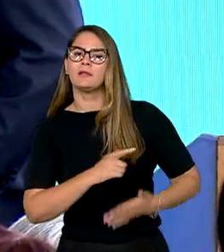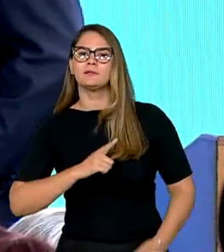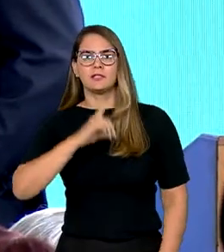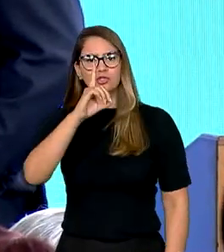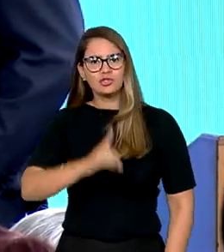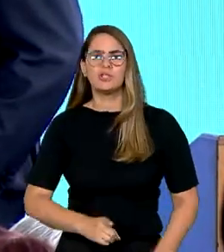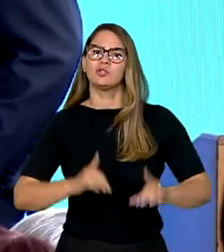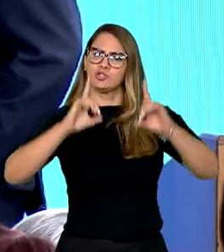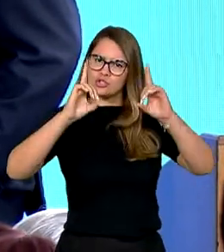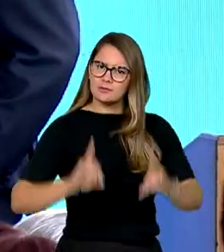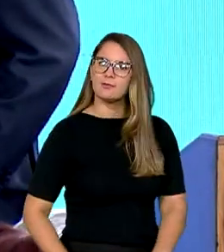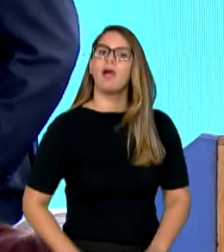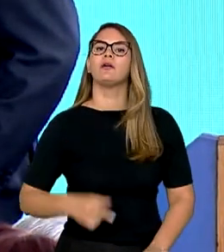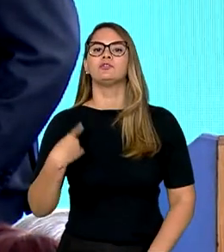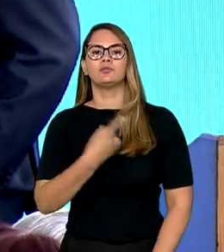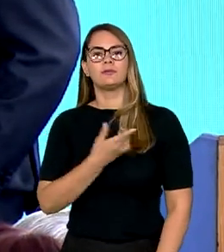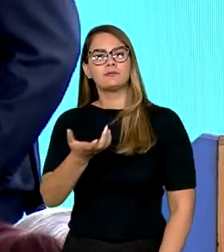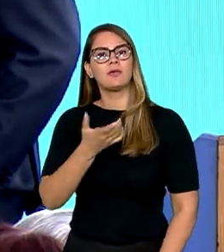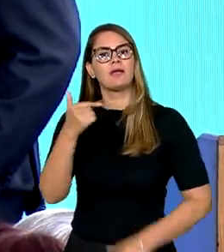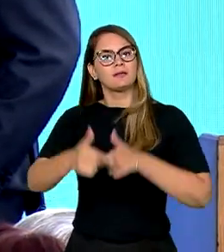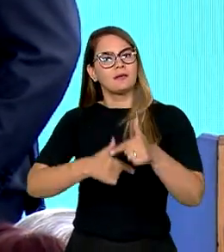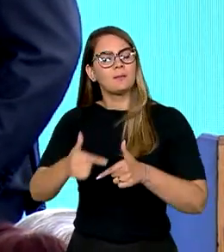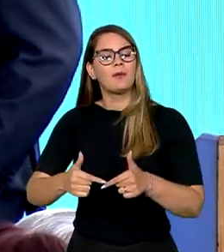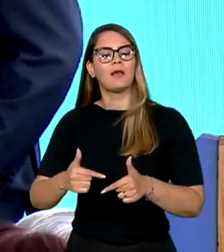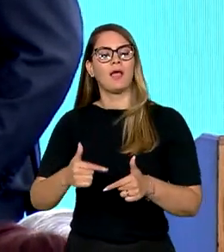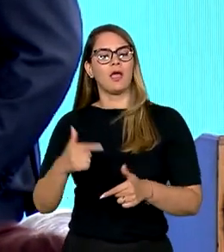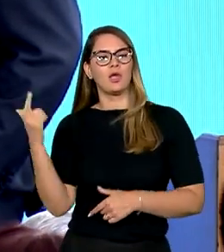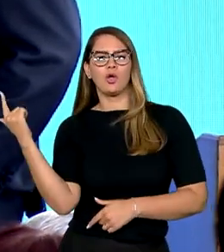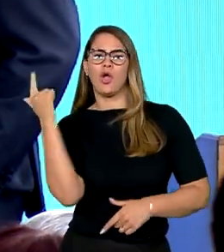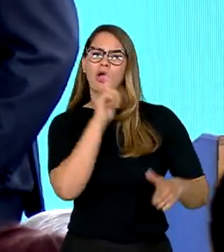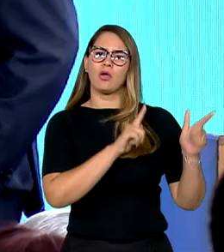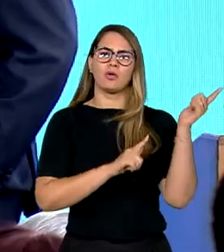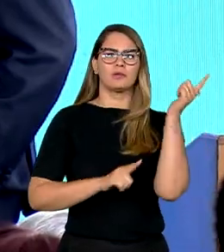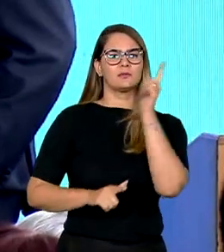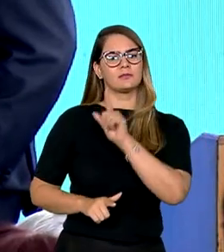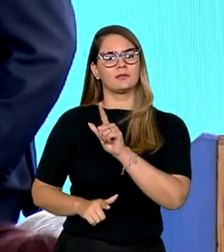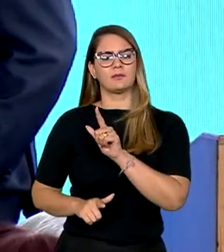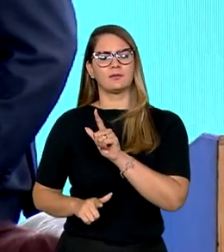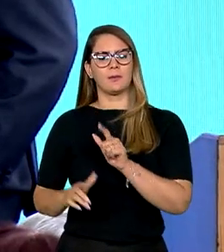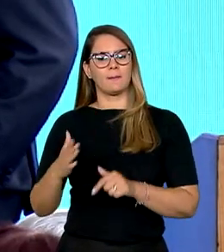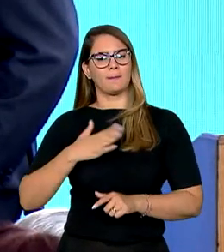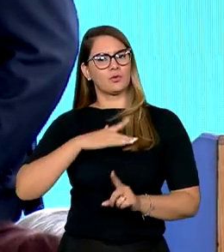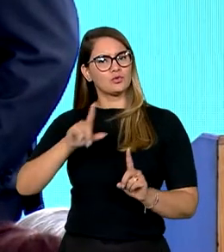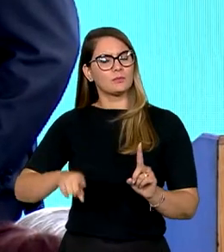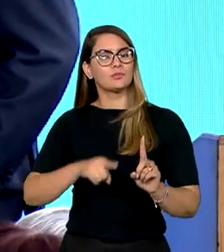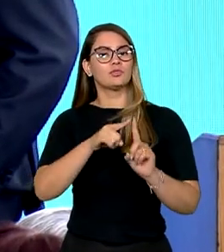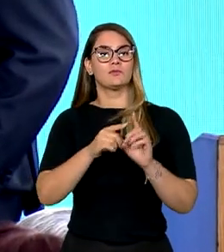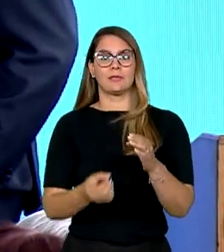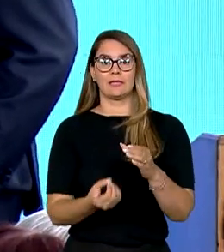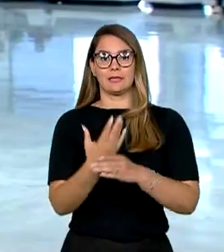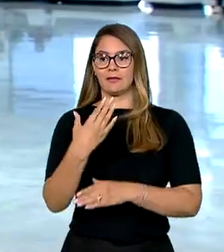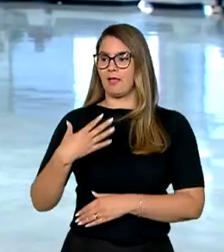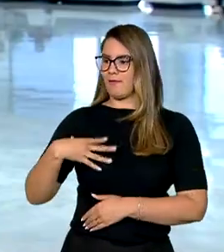dignidade. O que eu quero na vida é trabalhar e terminar de conquistar os meus objetivos e criar os